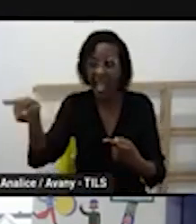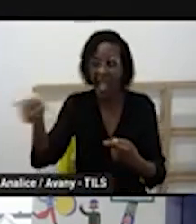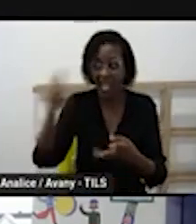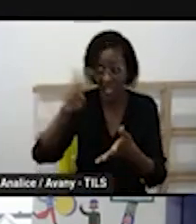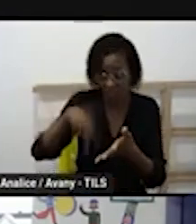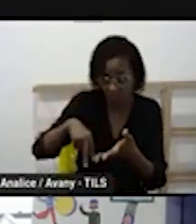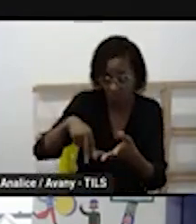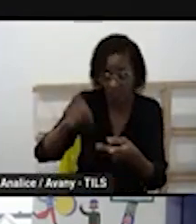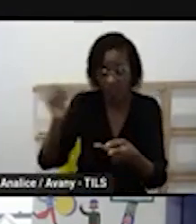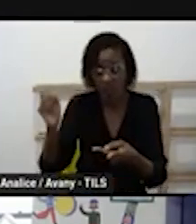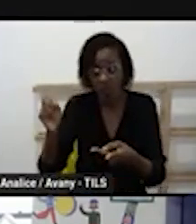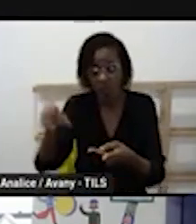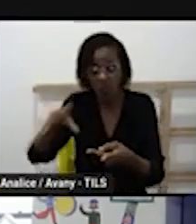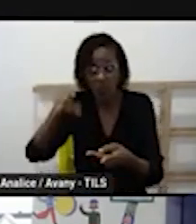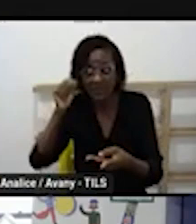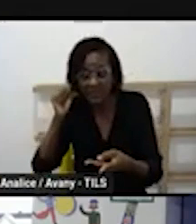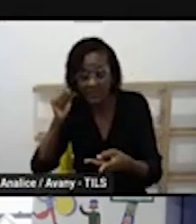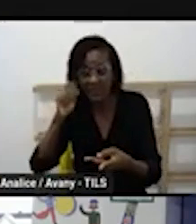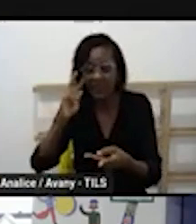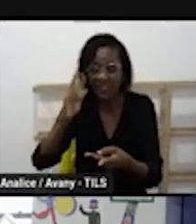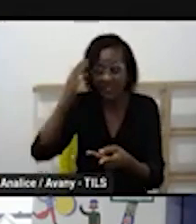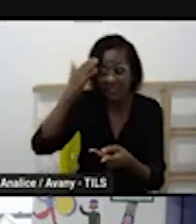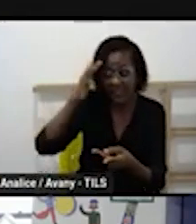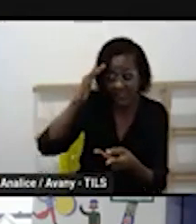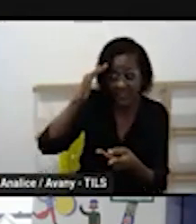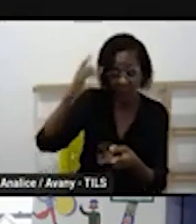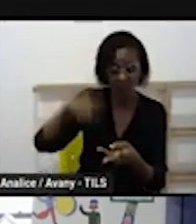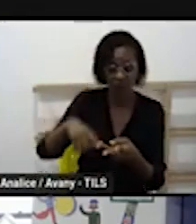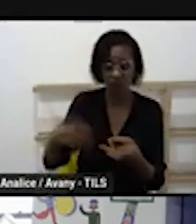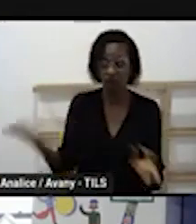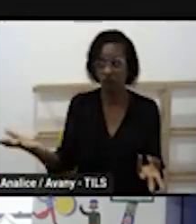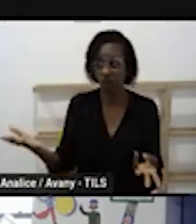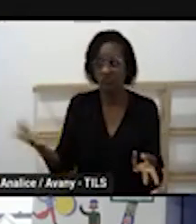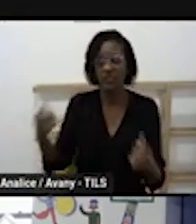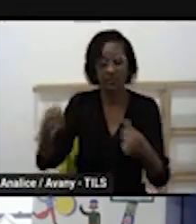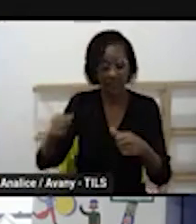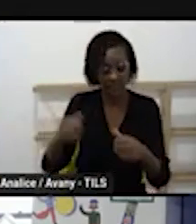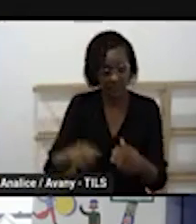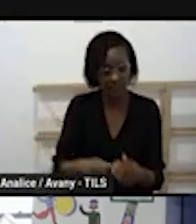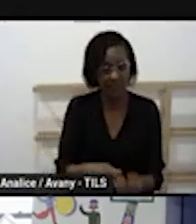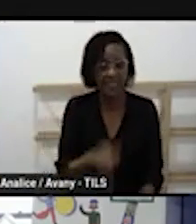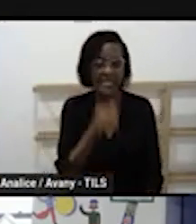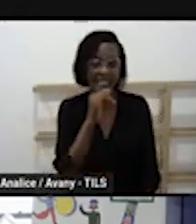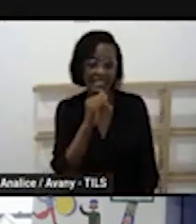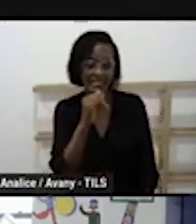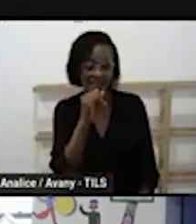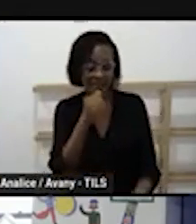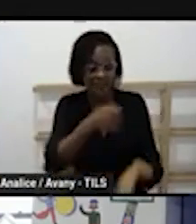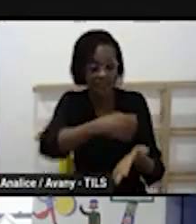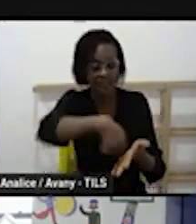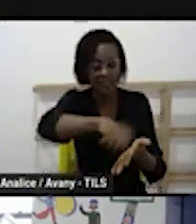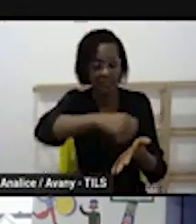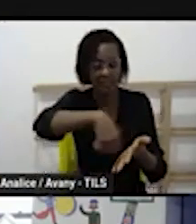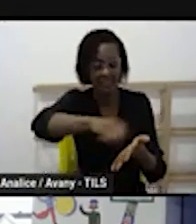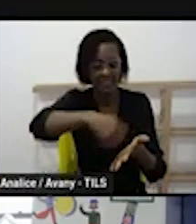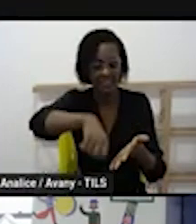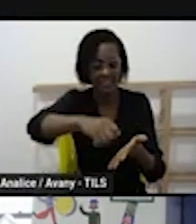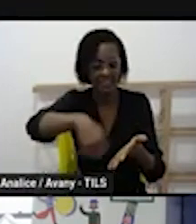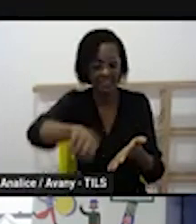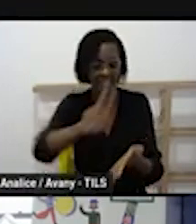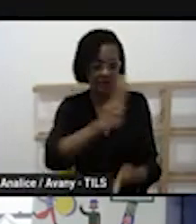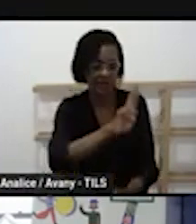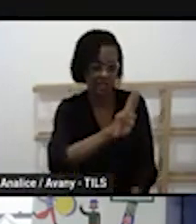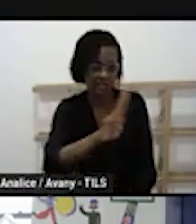uma atividade sequenciada de escrita do nome o professor ali vai elencar né